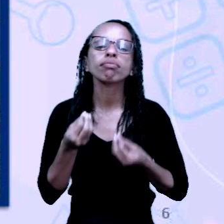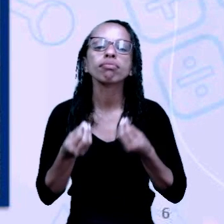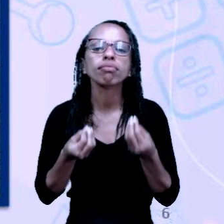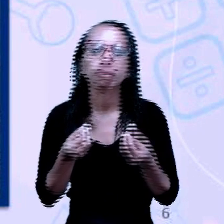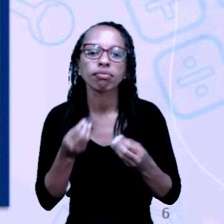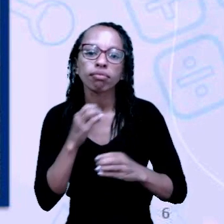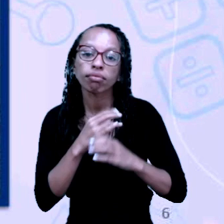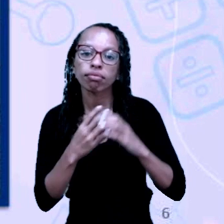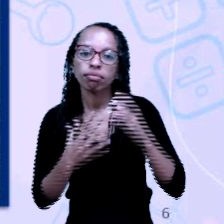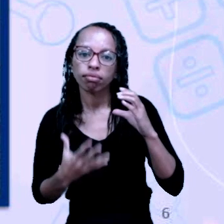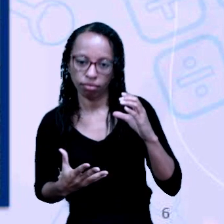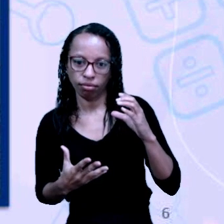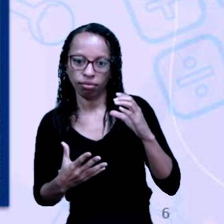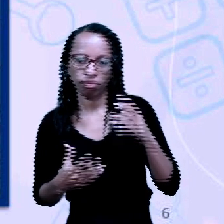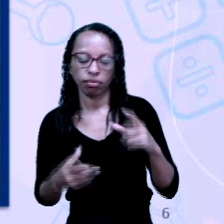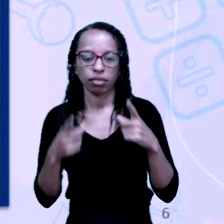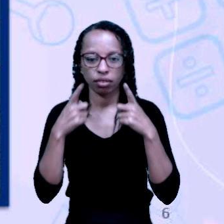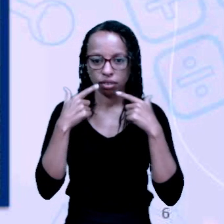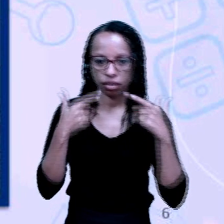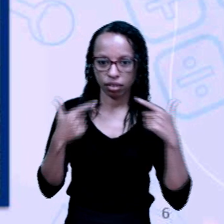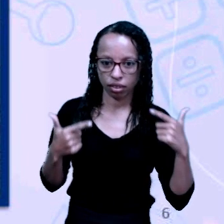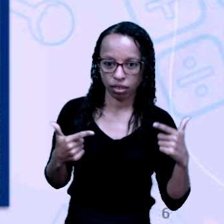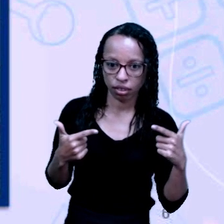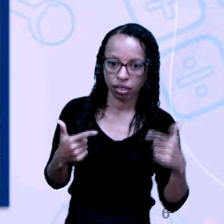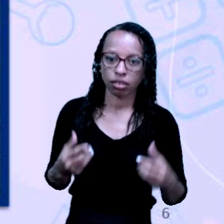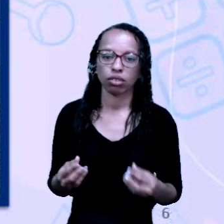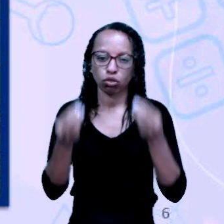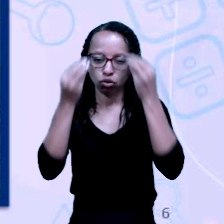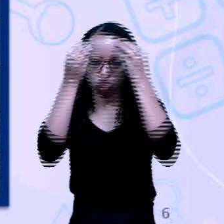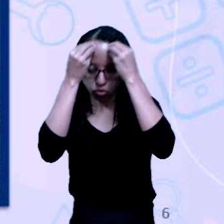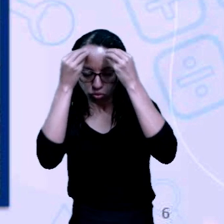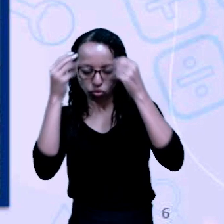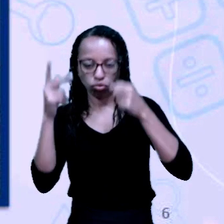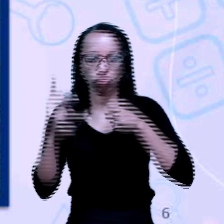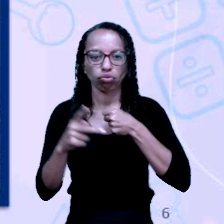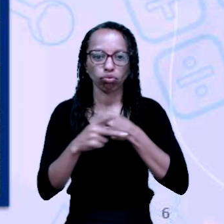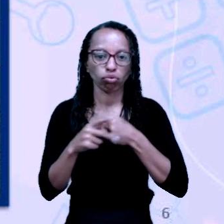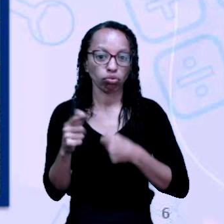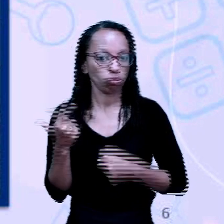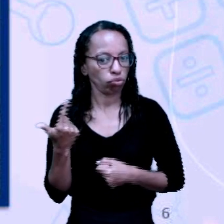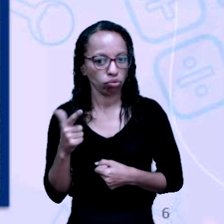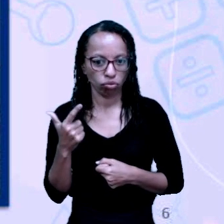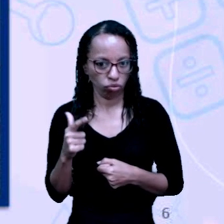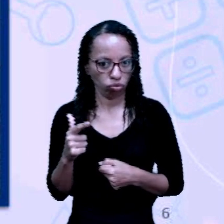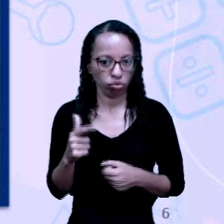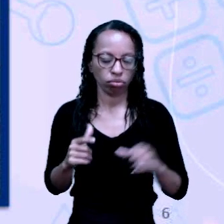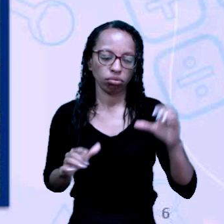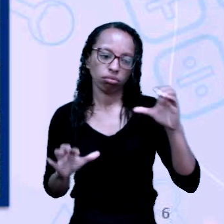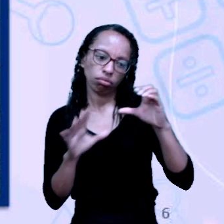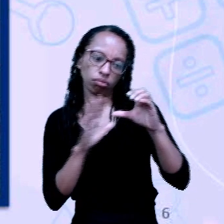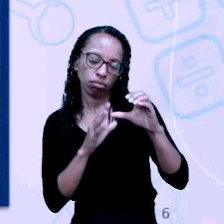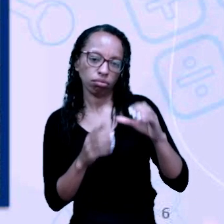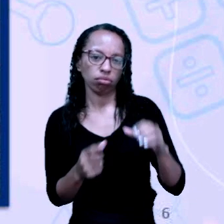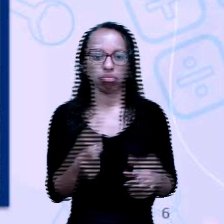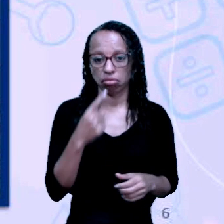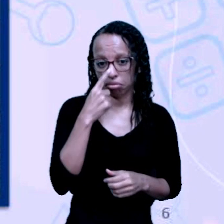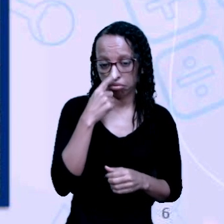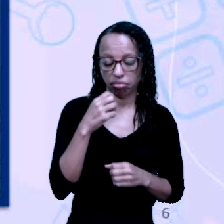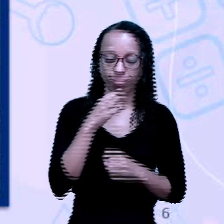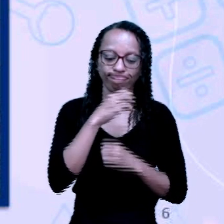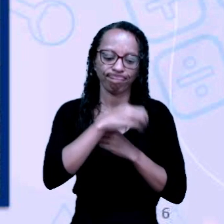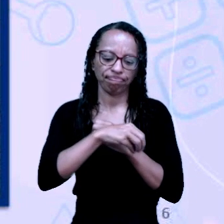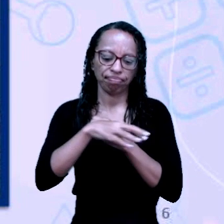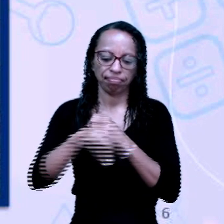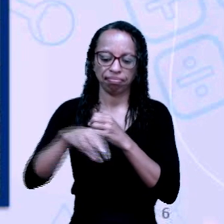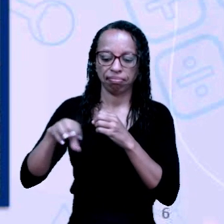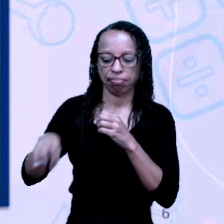A linguagem no verbal ocupa praticamente a charge inteira. Então, nós temos o próprio lixo, nós temos a casa,